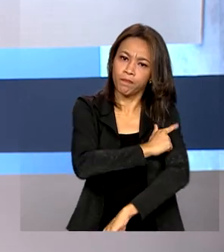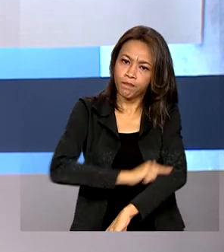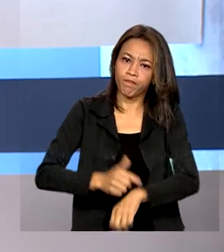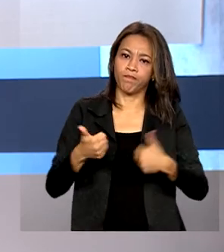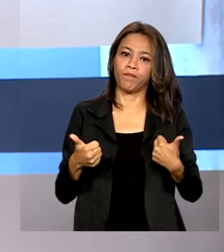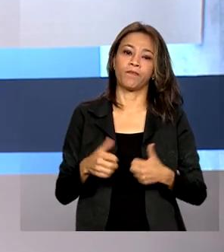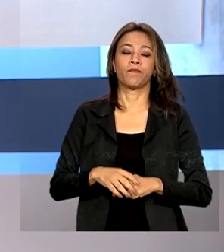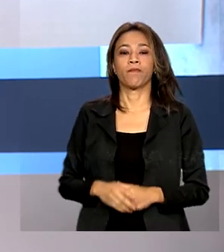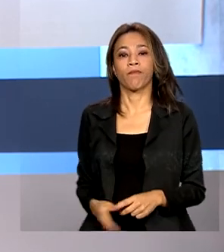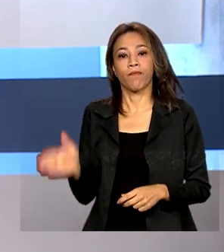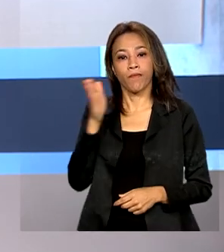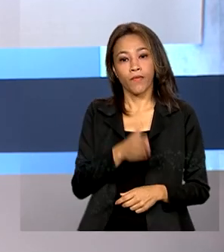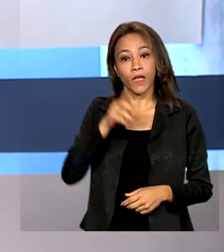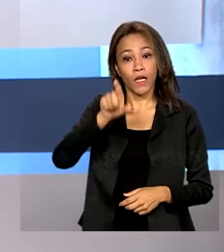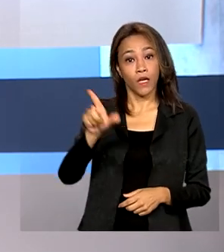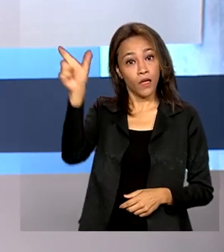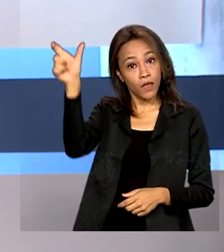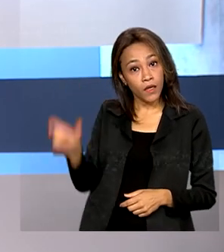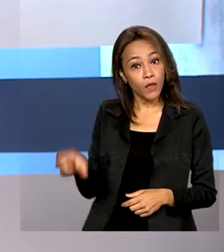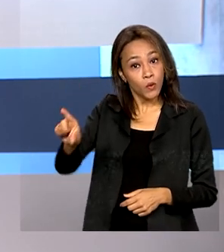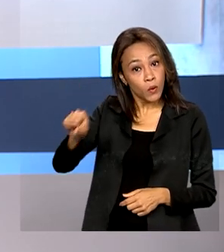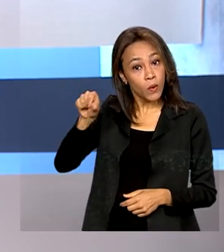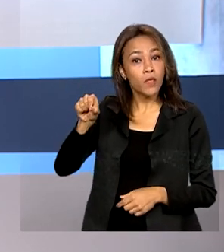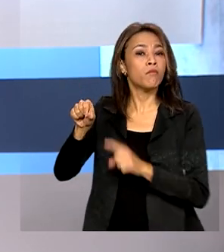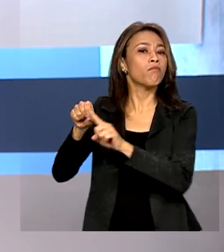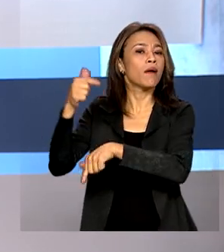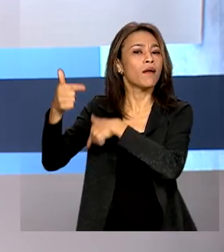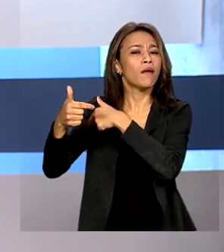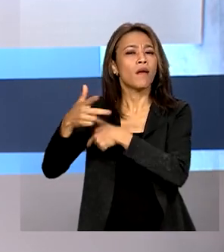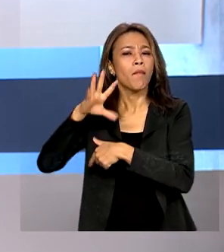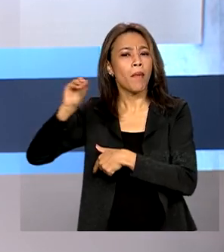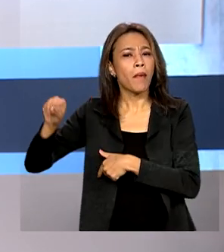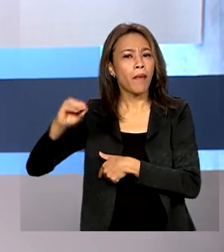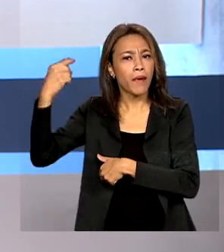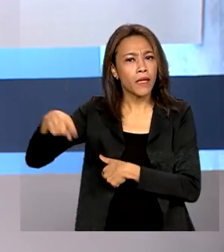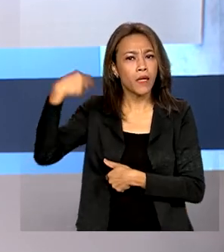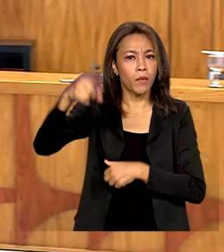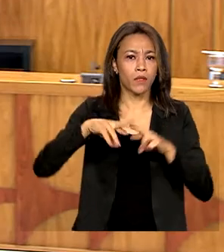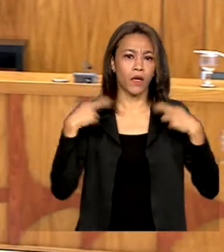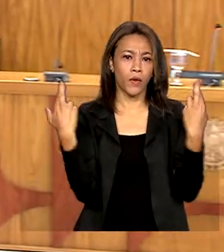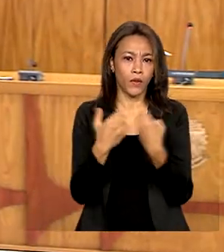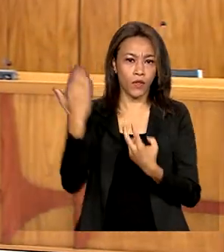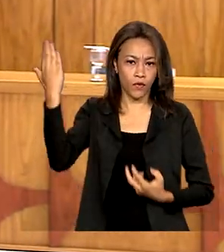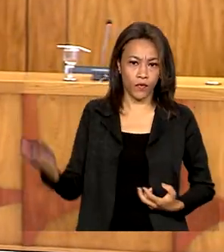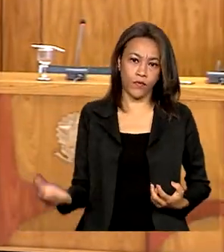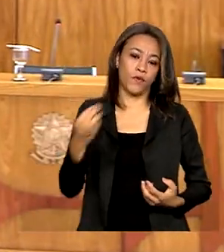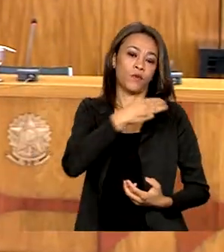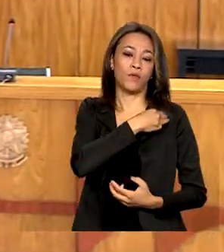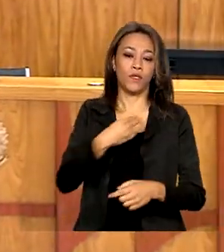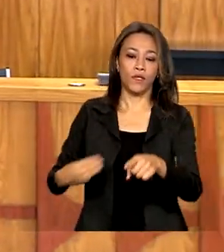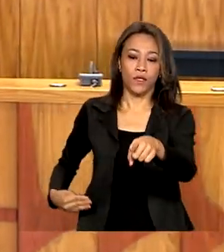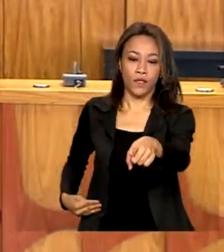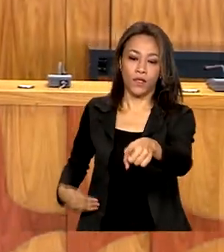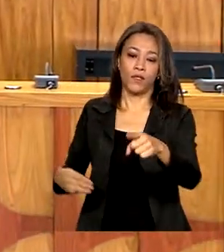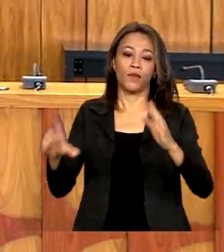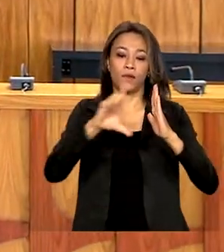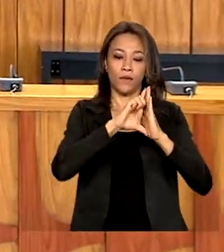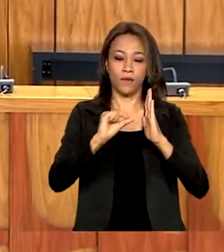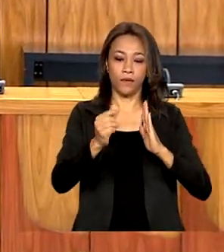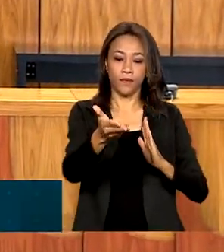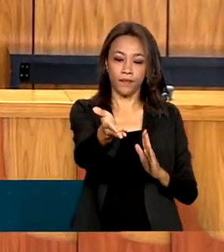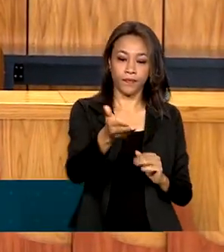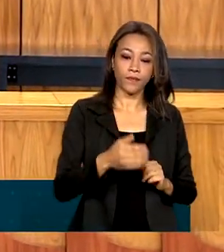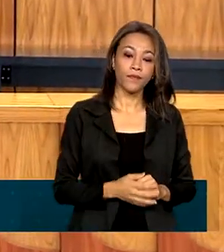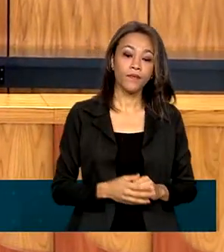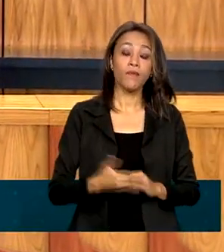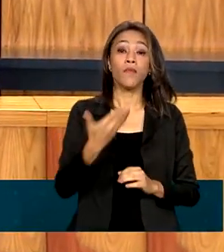E o escolhido para falar depois da reunião foi o ministro da Casa Civil Na conversa com os jornalistas, o